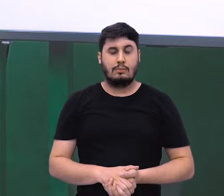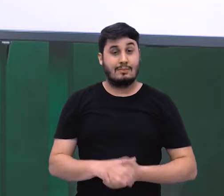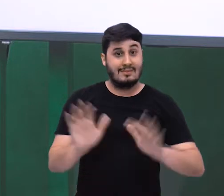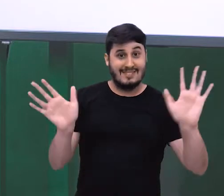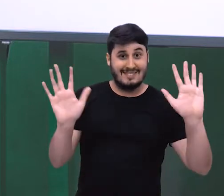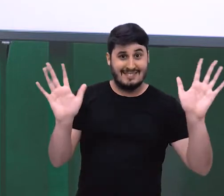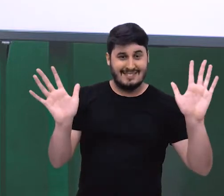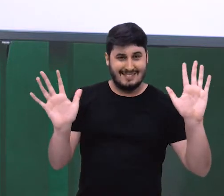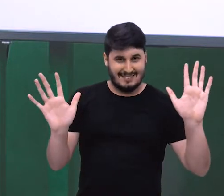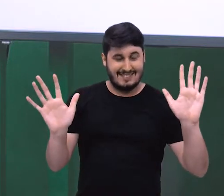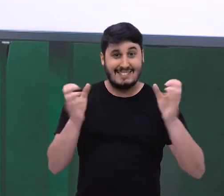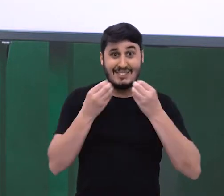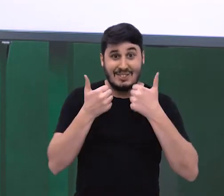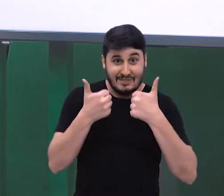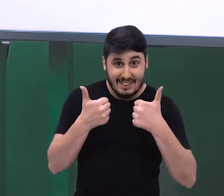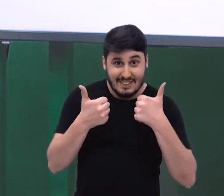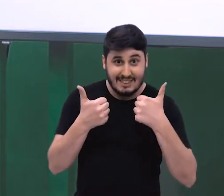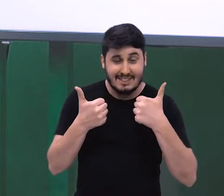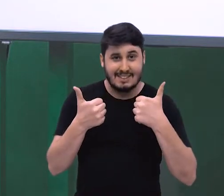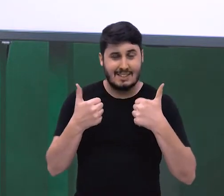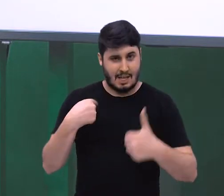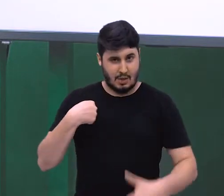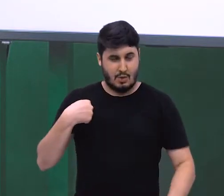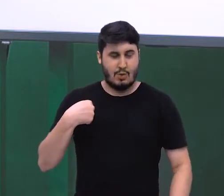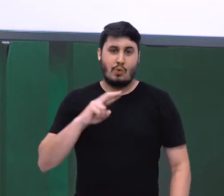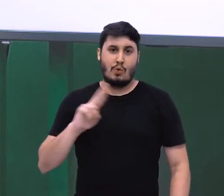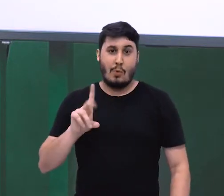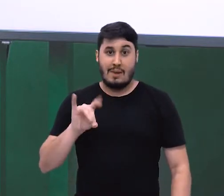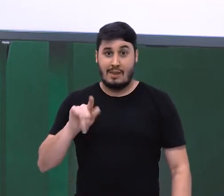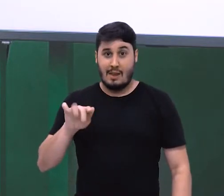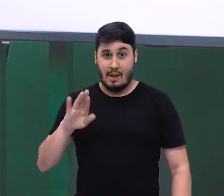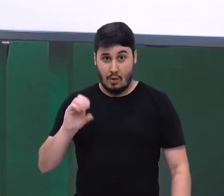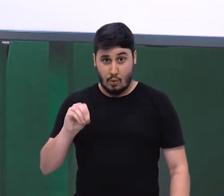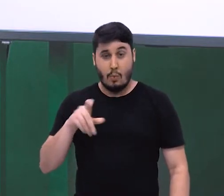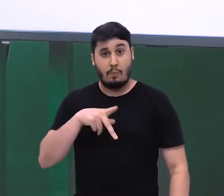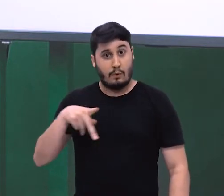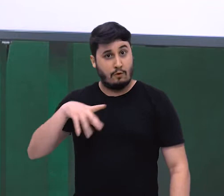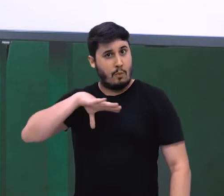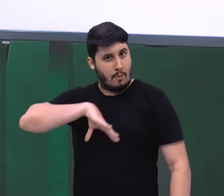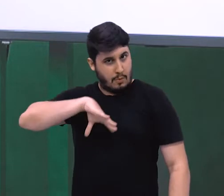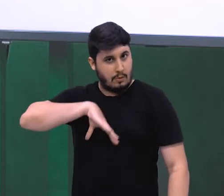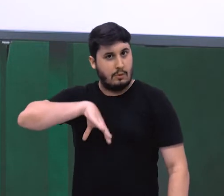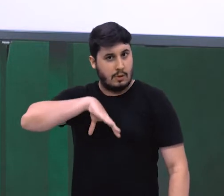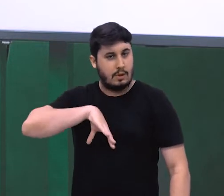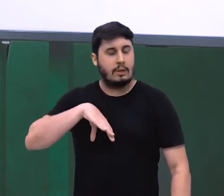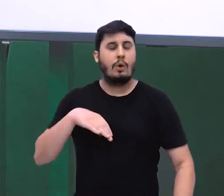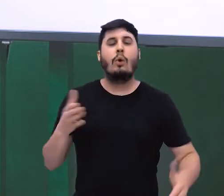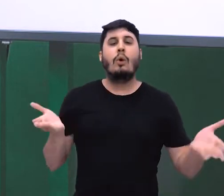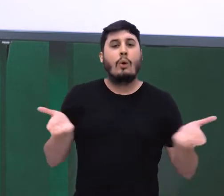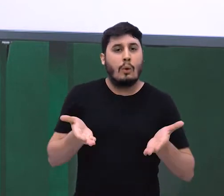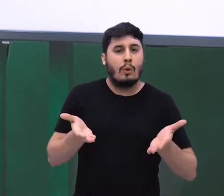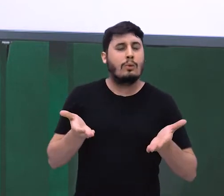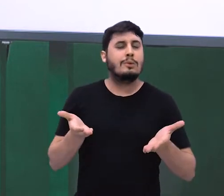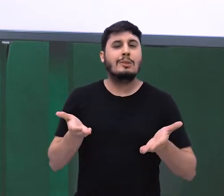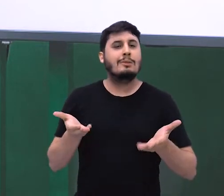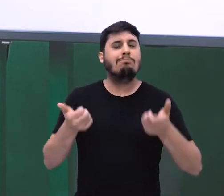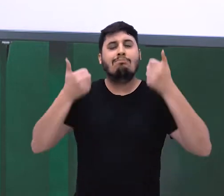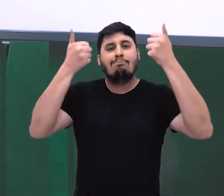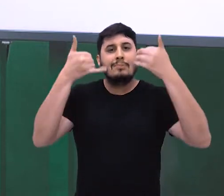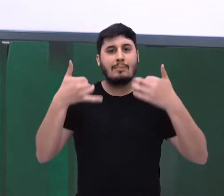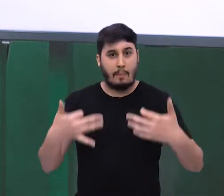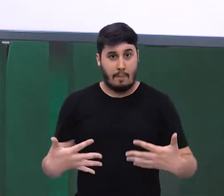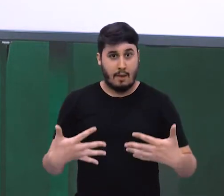Olá pessoal, tudo bem com vocês? Eu sou o professor Diego Lima, professor de língua portuguesa e hoje nós vamos falar